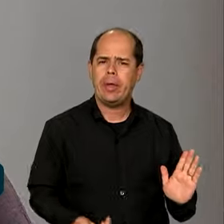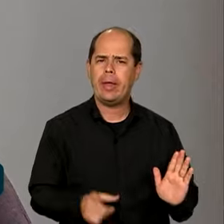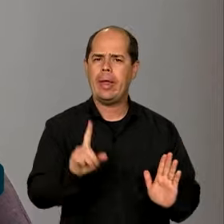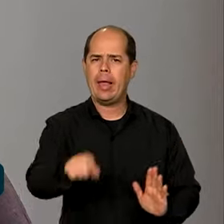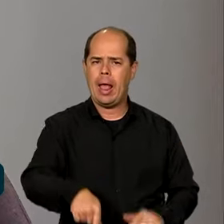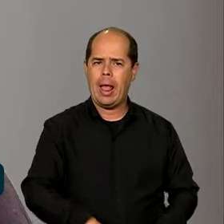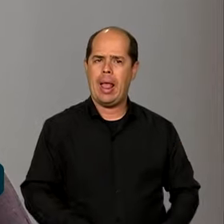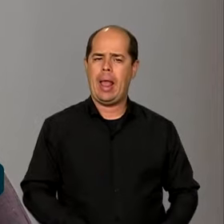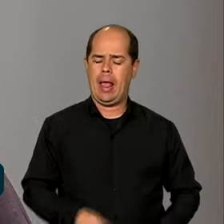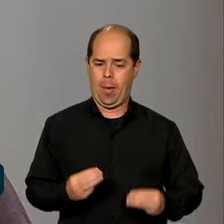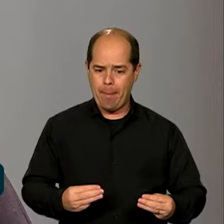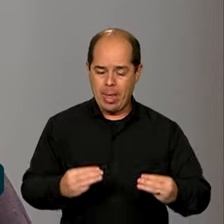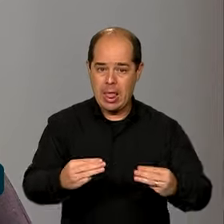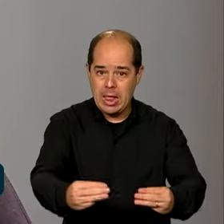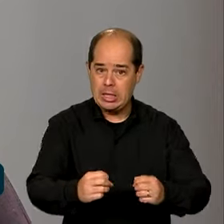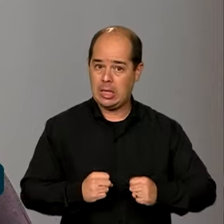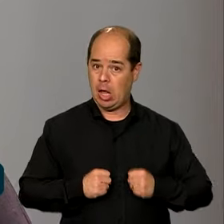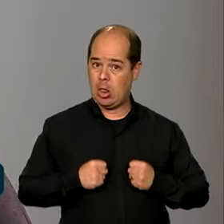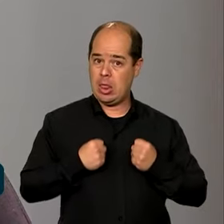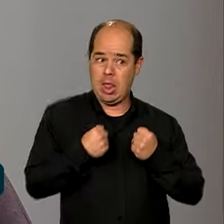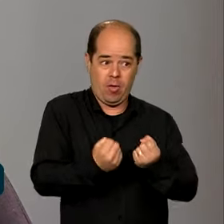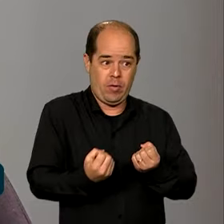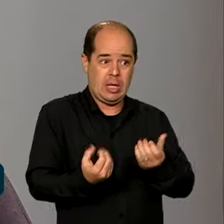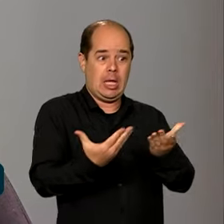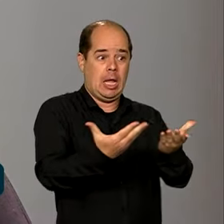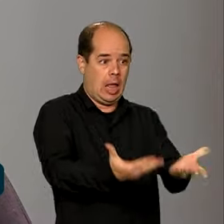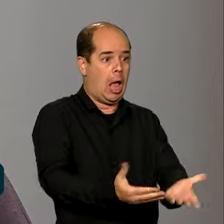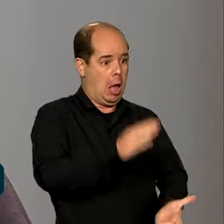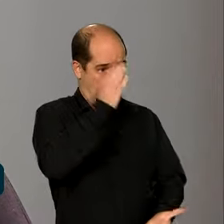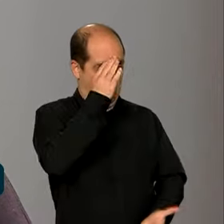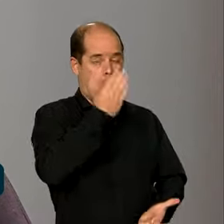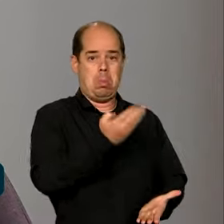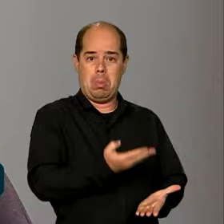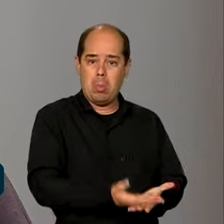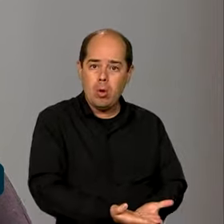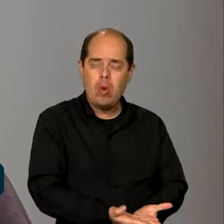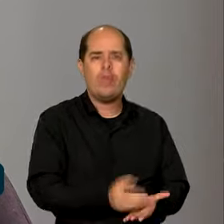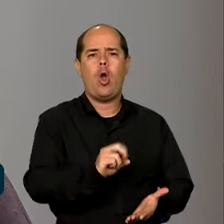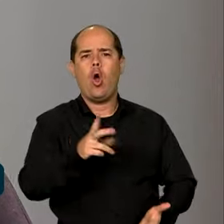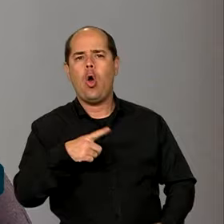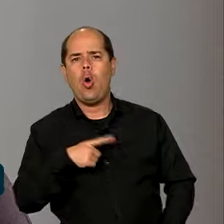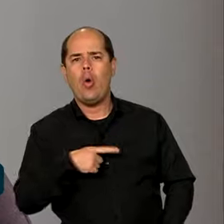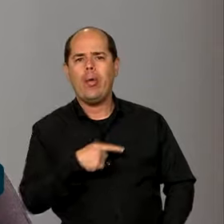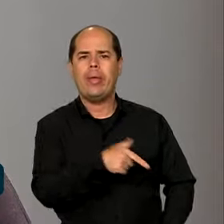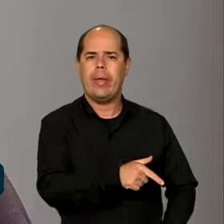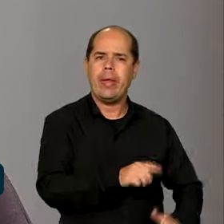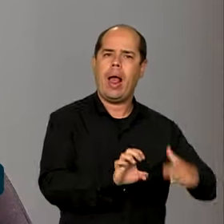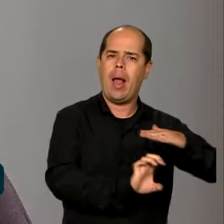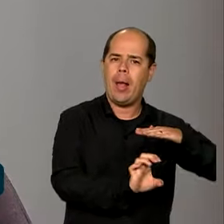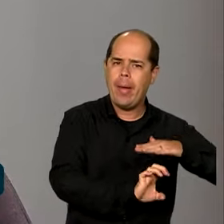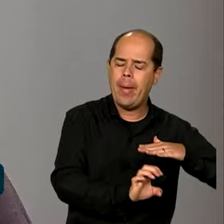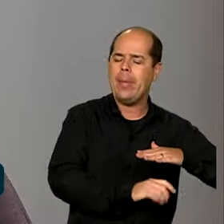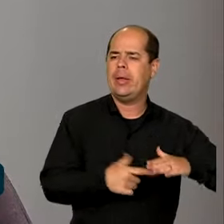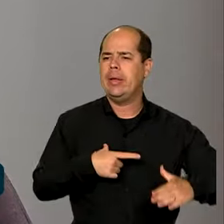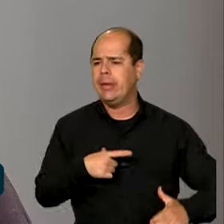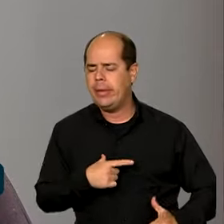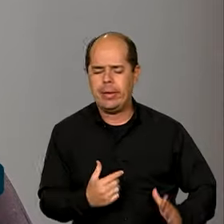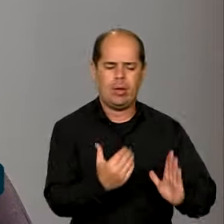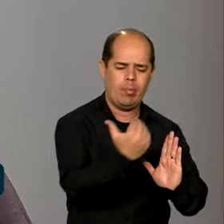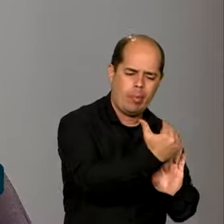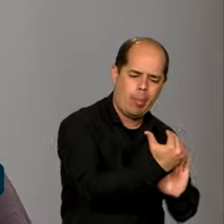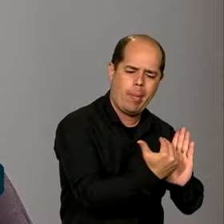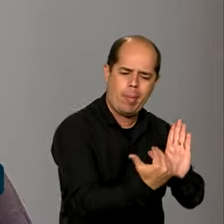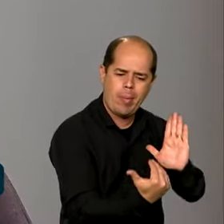todo um protocolo? A Telebrás teve que comprovar, né, seus processos, seus métodos.